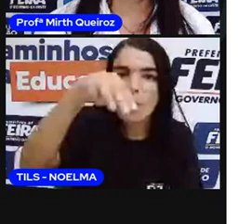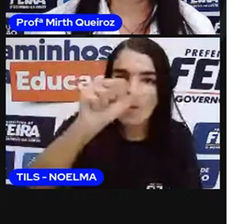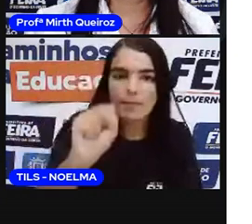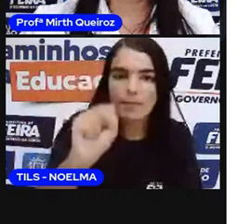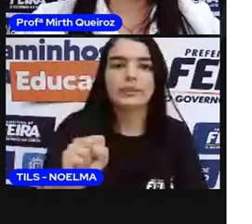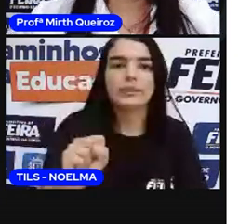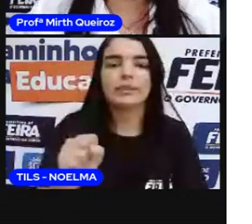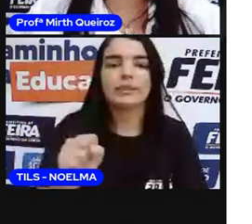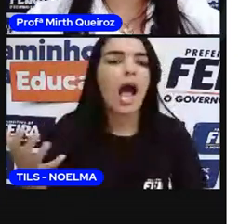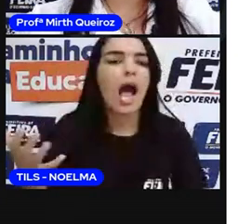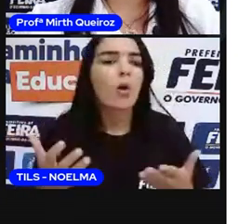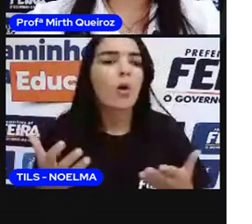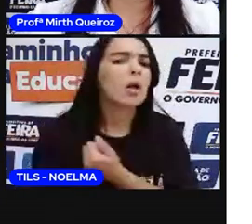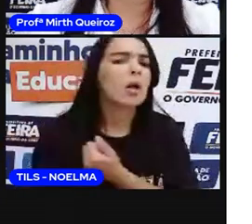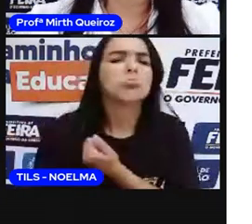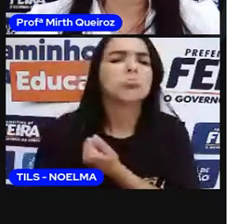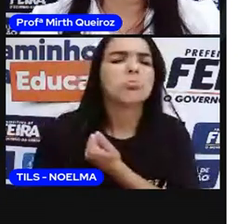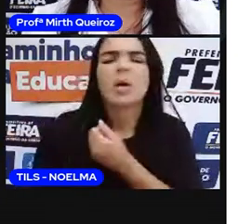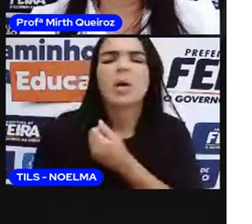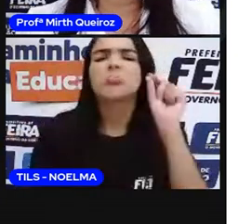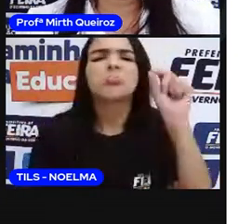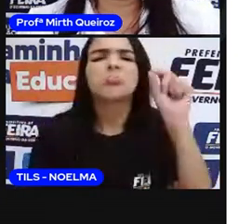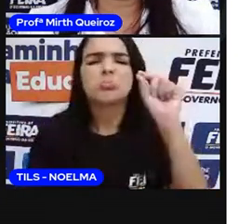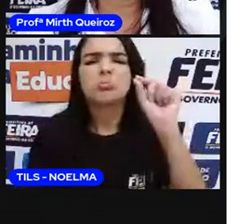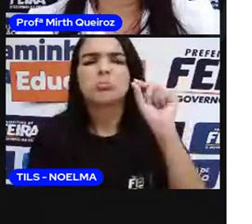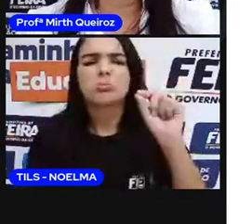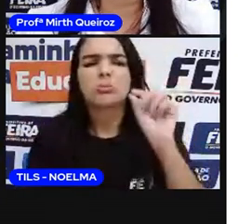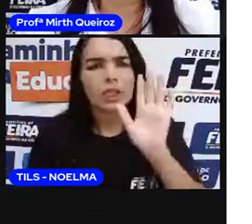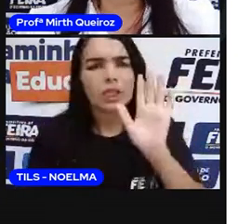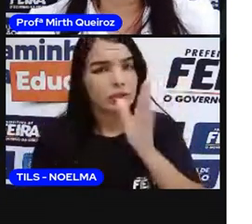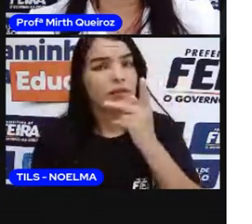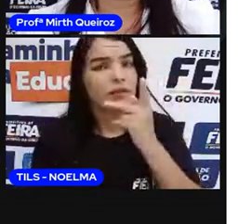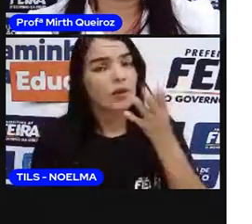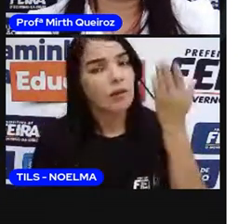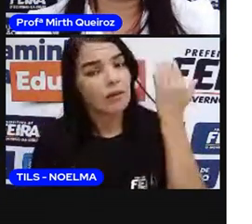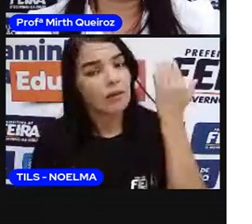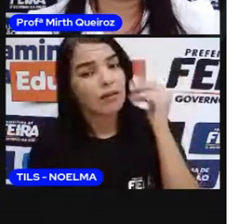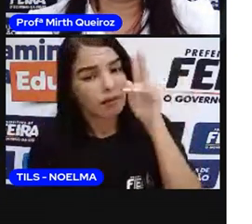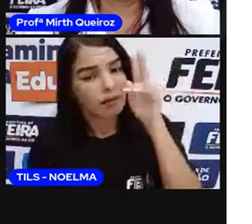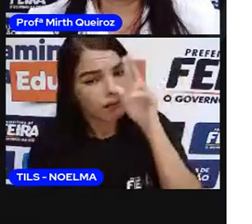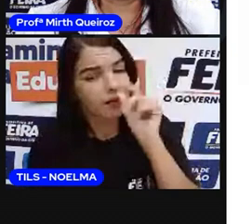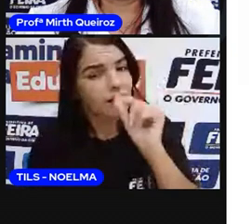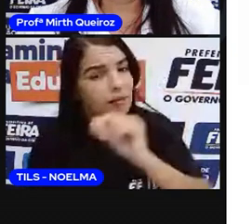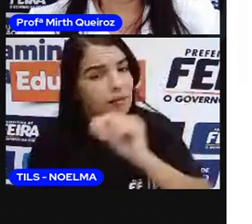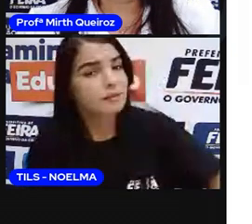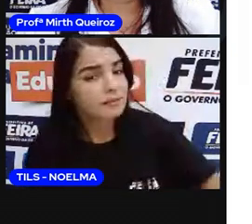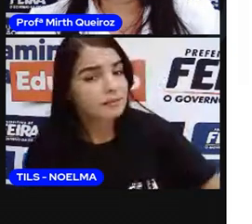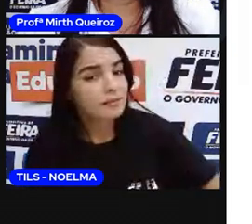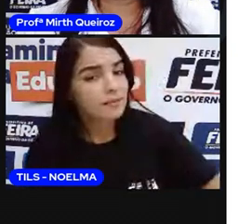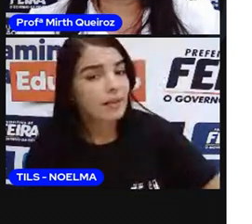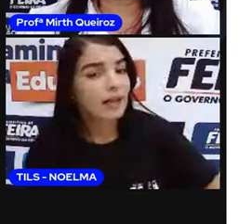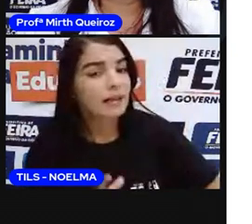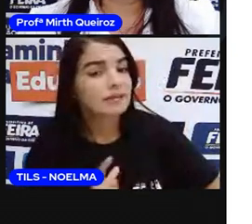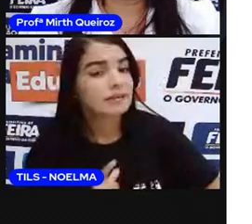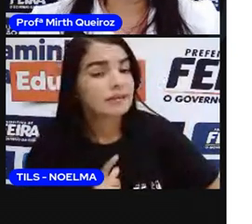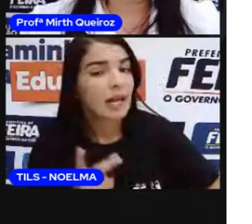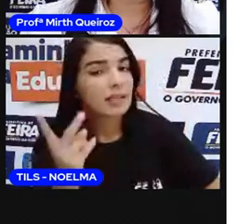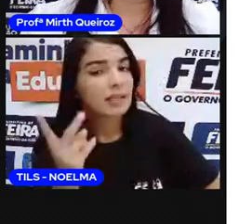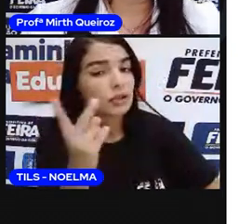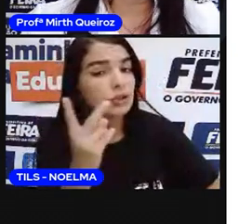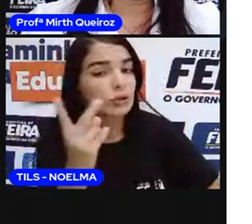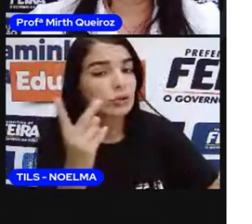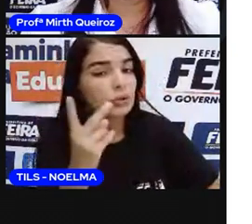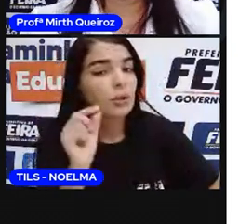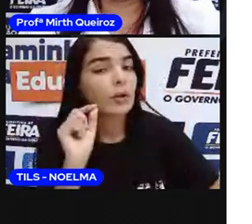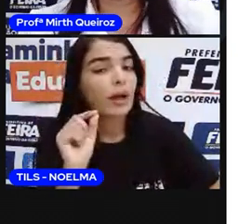E número? O número do substantivo. A gente já falou sobre isso. O que é o número do substantivo? Existem dois números gramaticais,